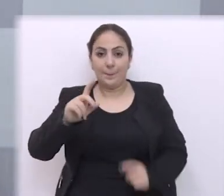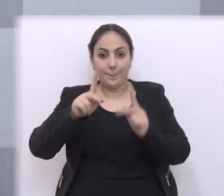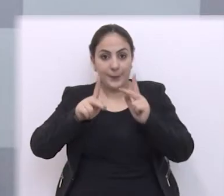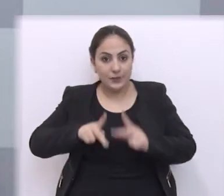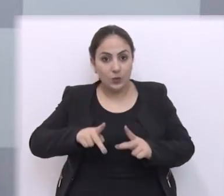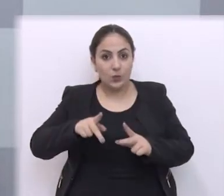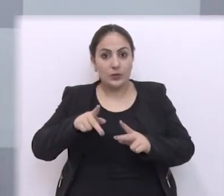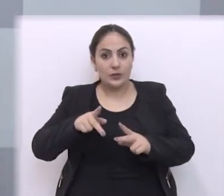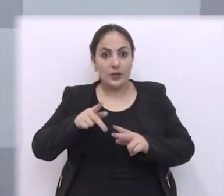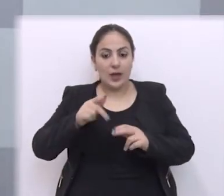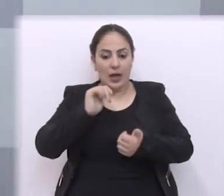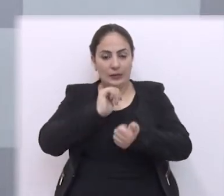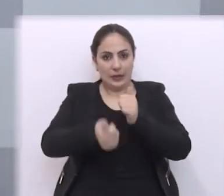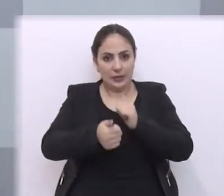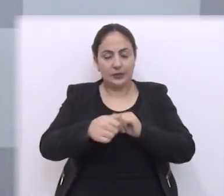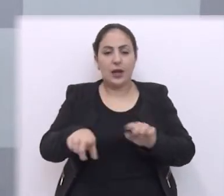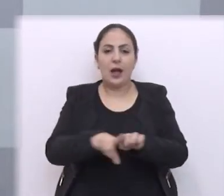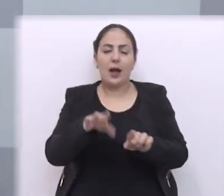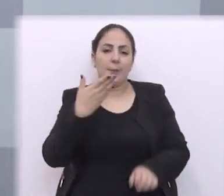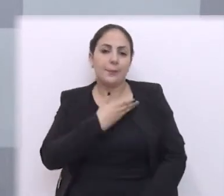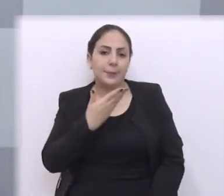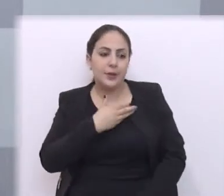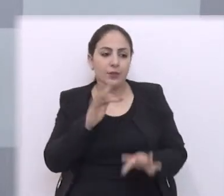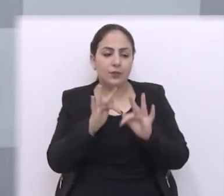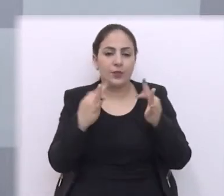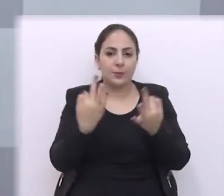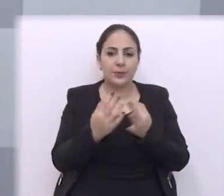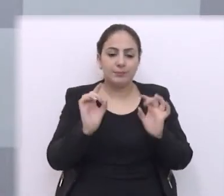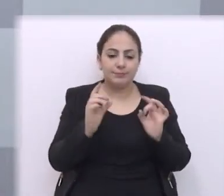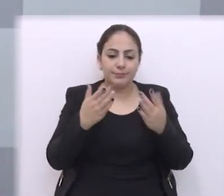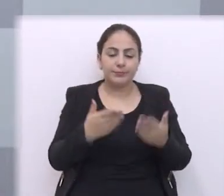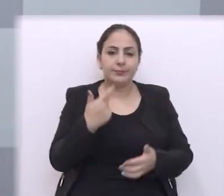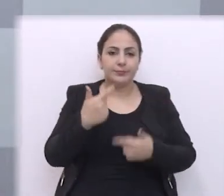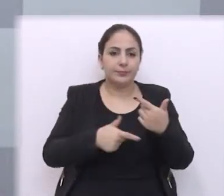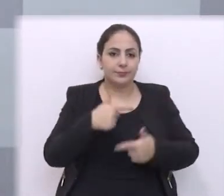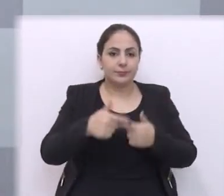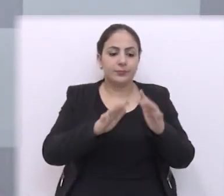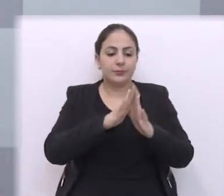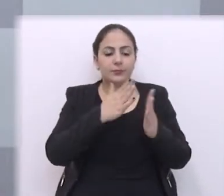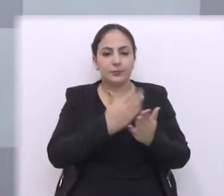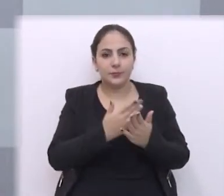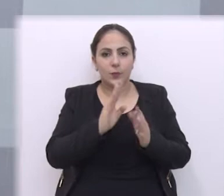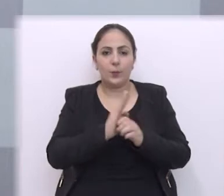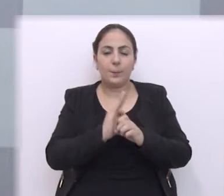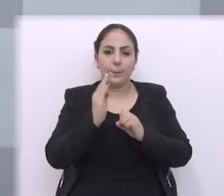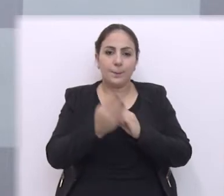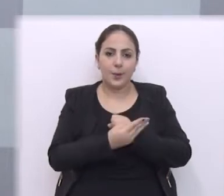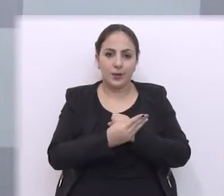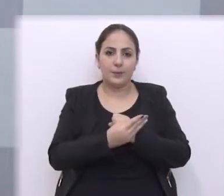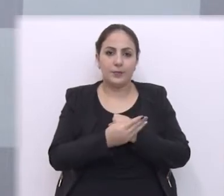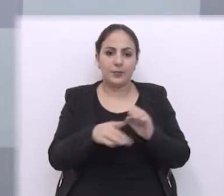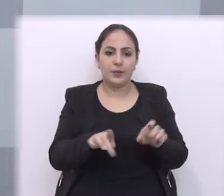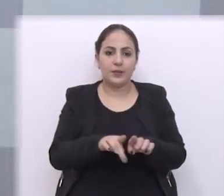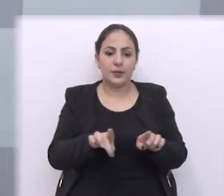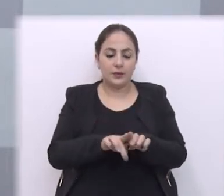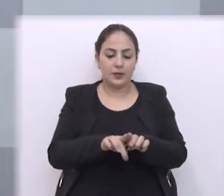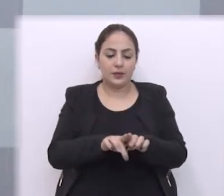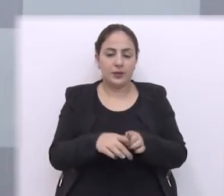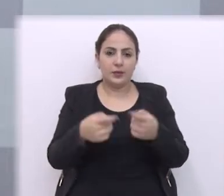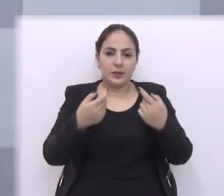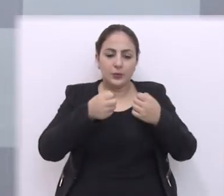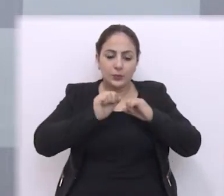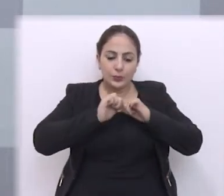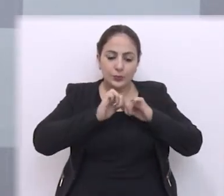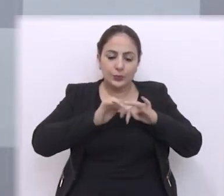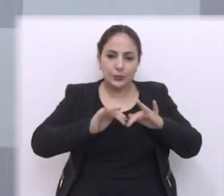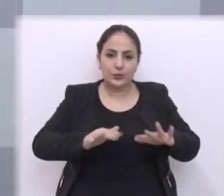atletas amigos familiares que se dedicam a trabalhar nas escolas nos bairros difundindo o